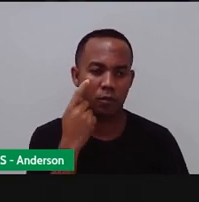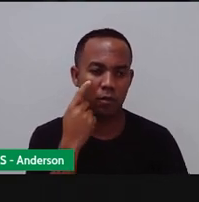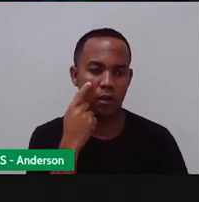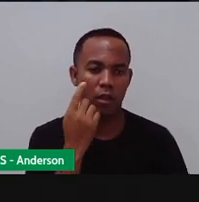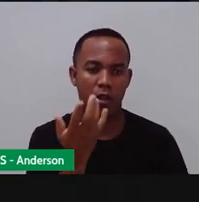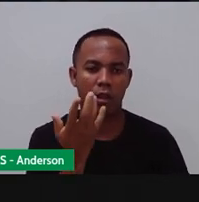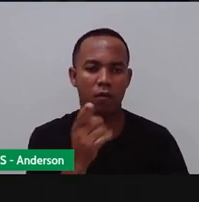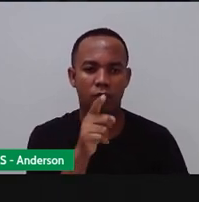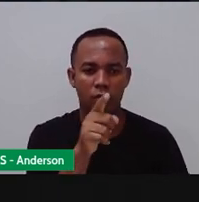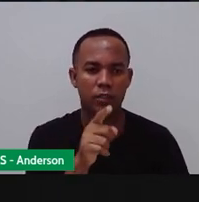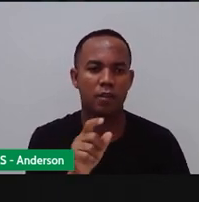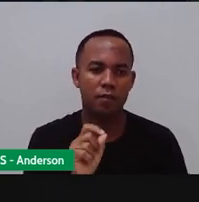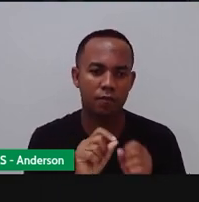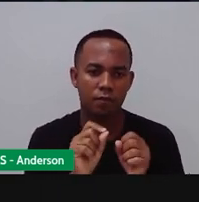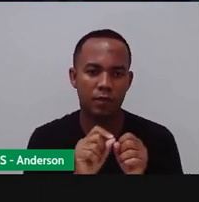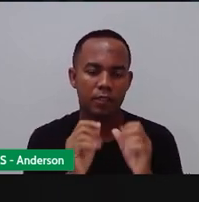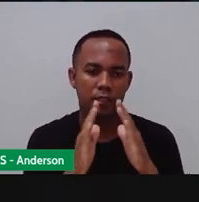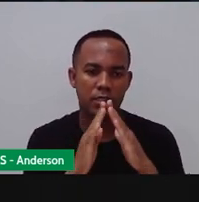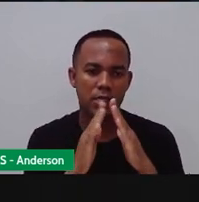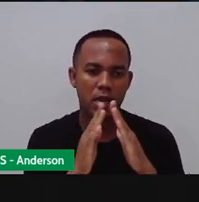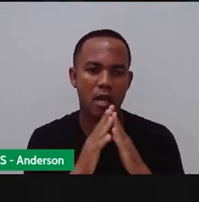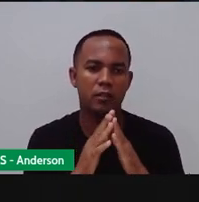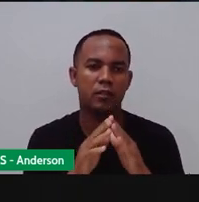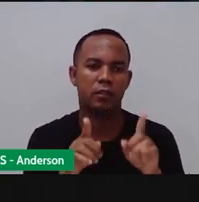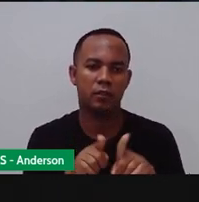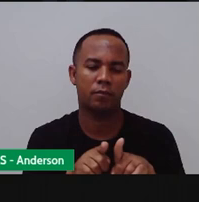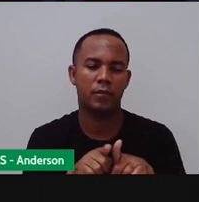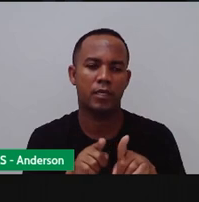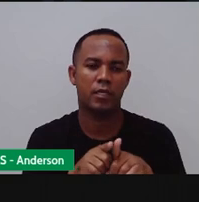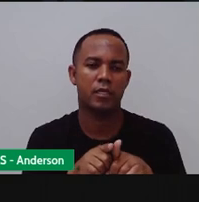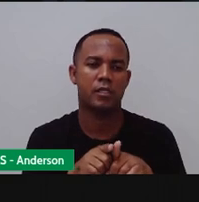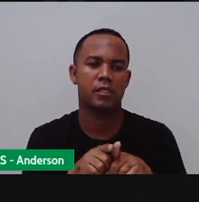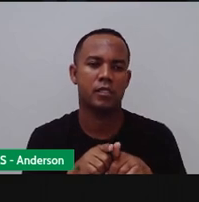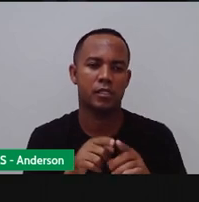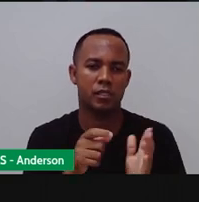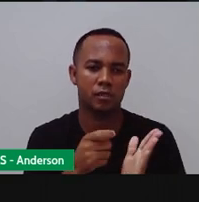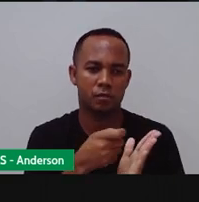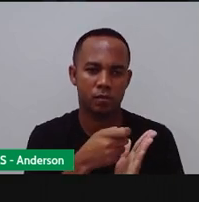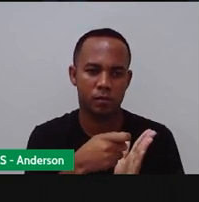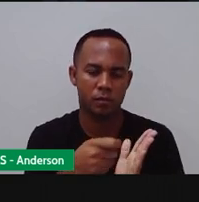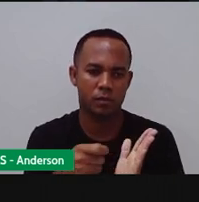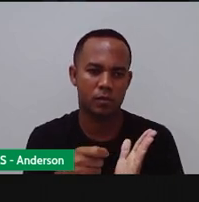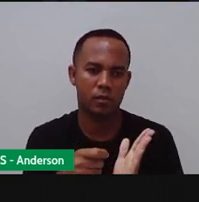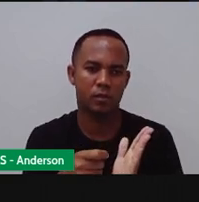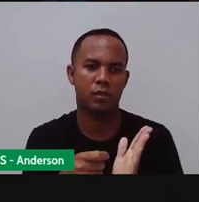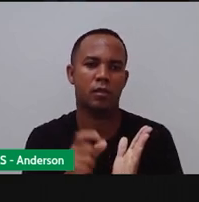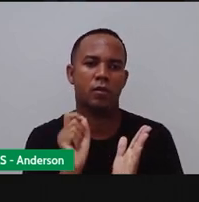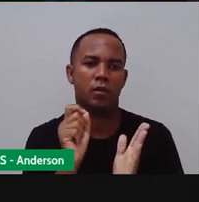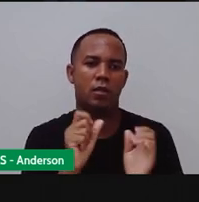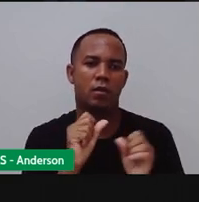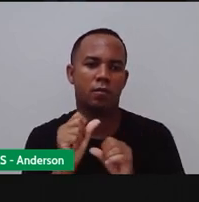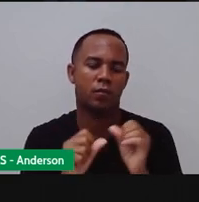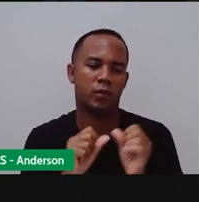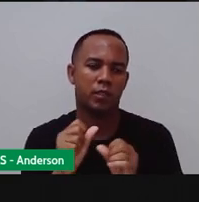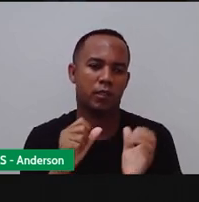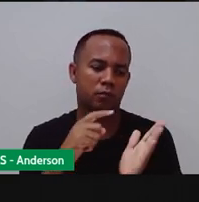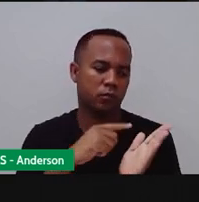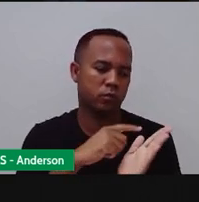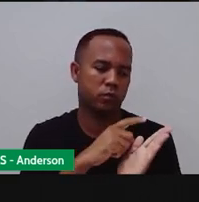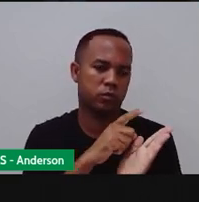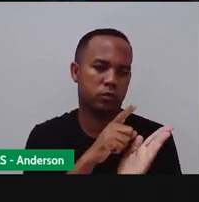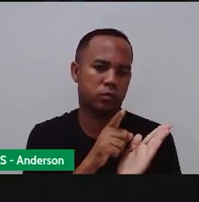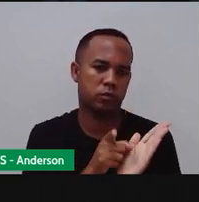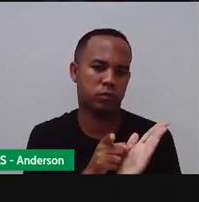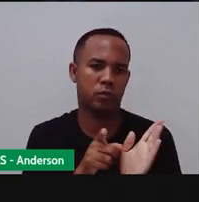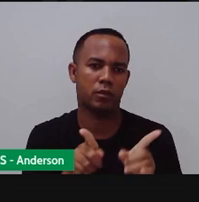relógio. Porque é só o quê? Escrever exatamente o que a Pro colocou aqui e ir mudando o quê? Os ponteiros.